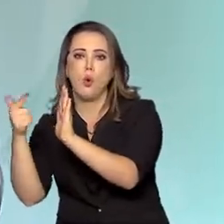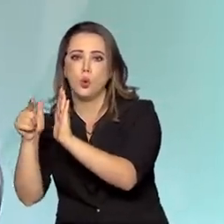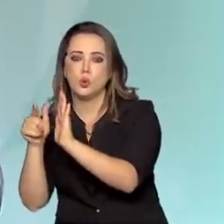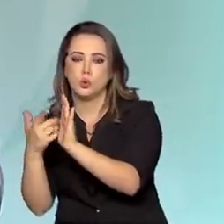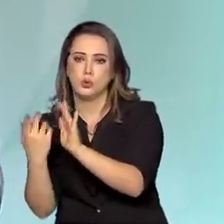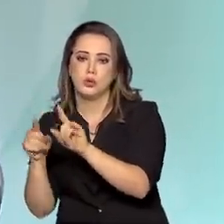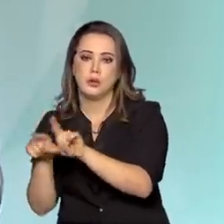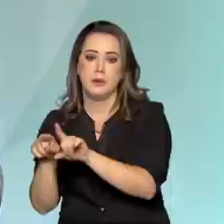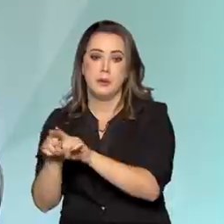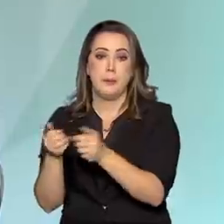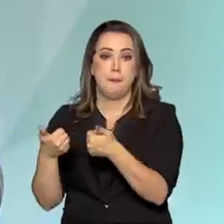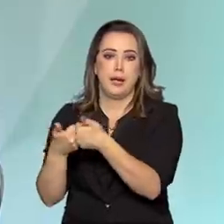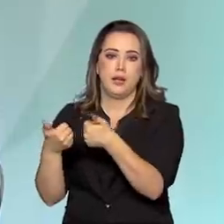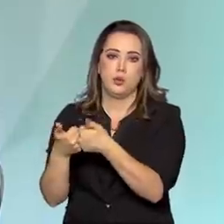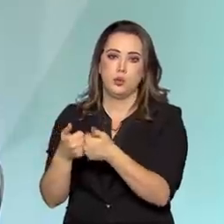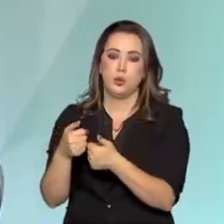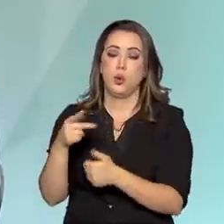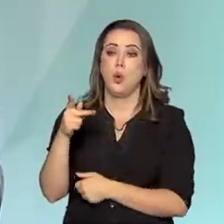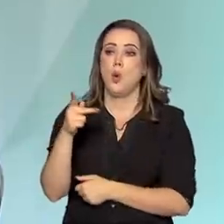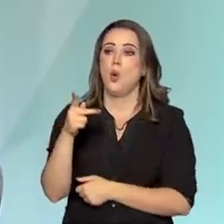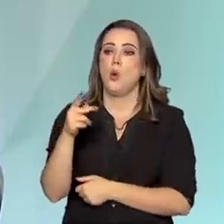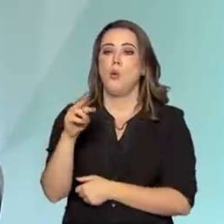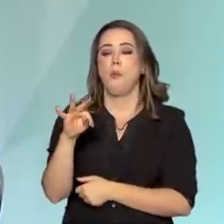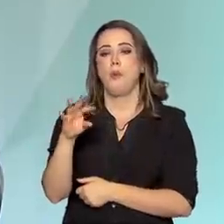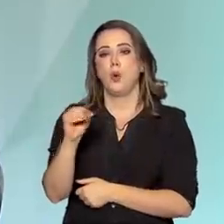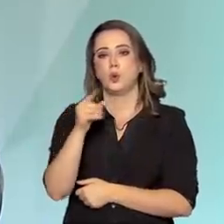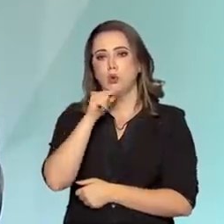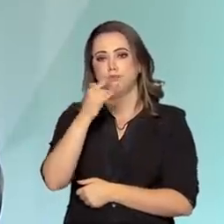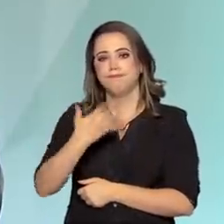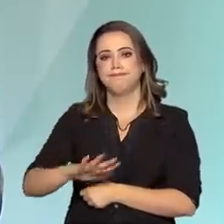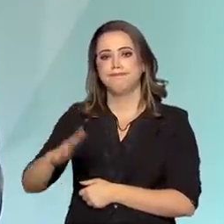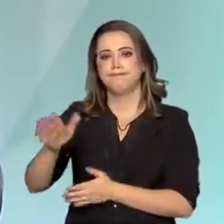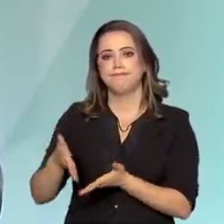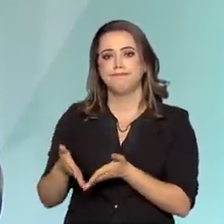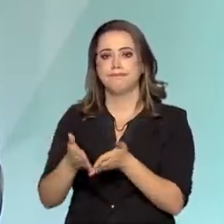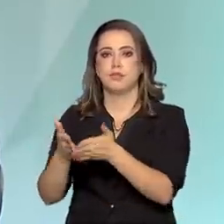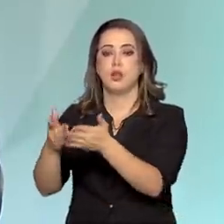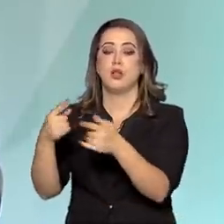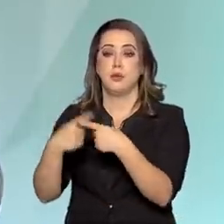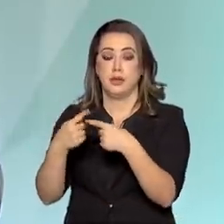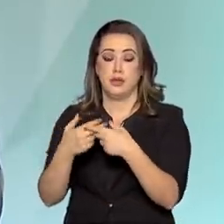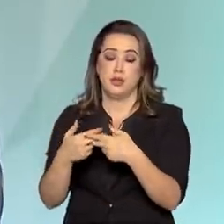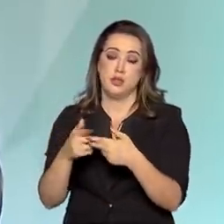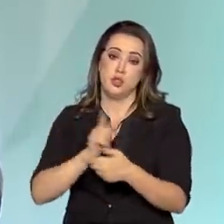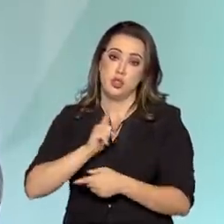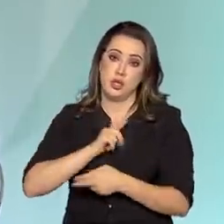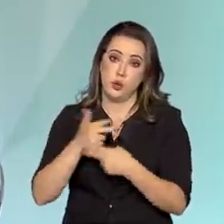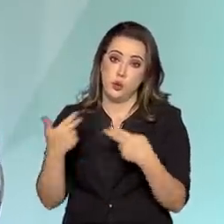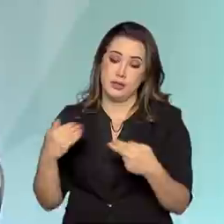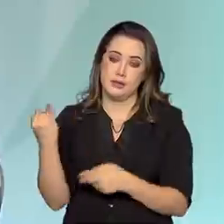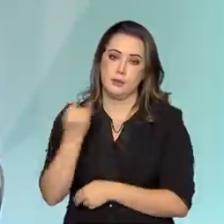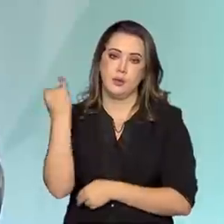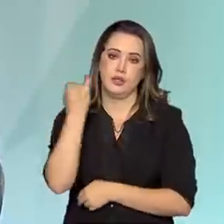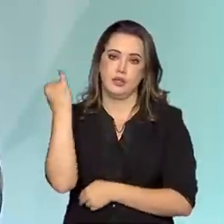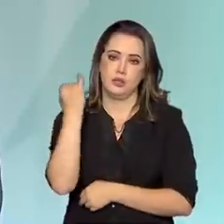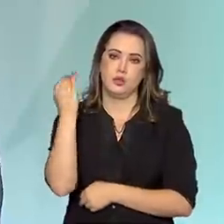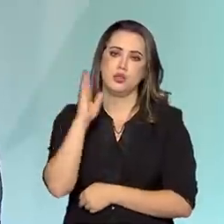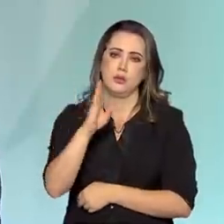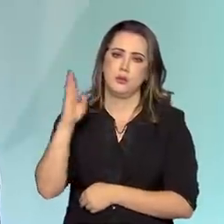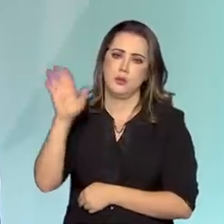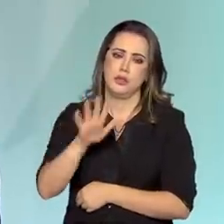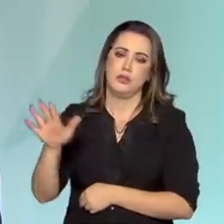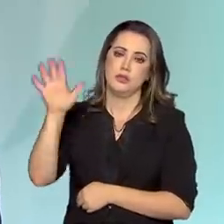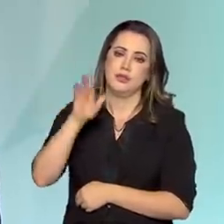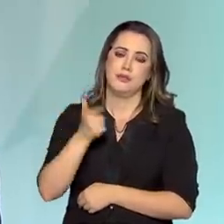fica no porto do Rio de Janeiro. E ele estava com uma série de problemas, porque ele continha acervos importantes, talvez ele contém ainda acervos importantes da Biblioteca